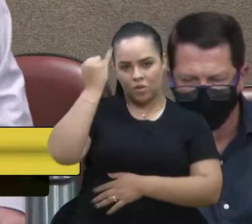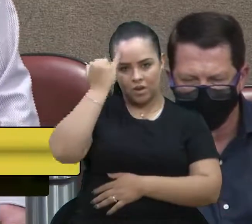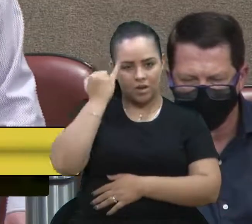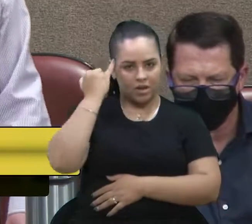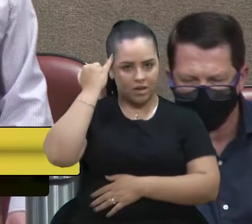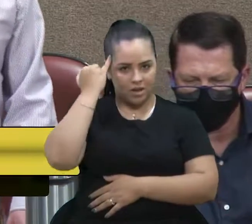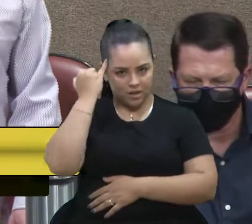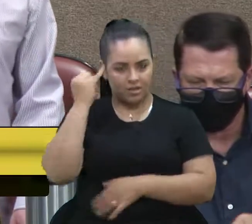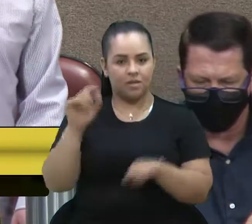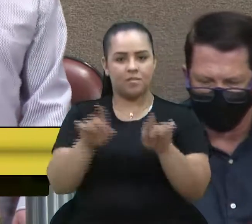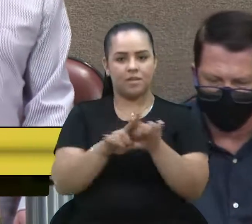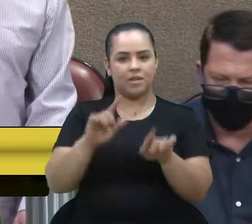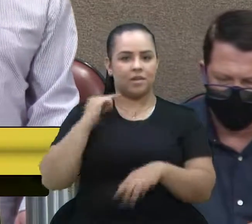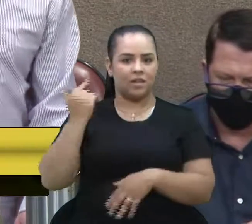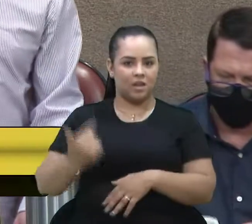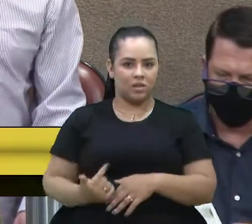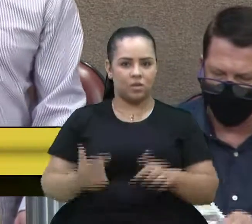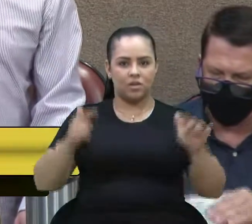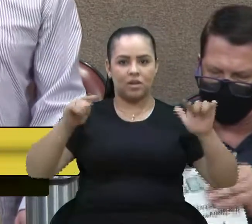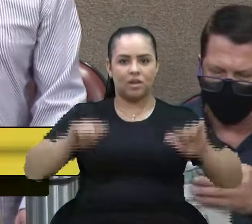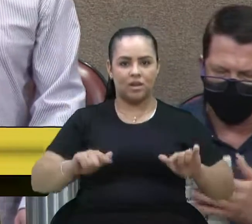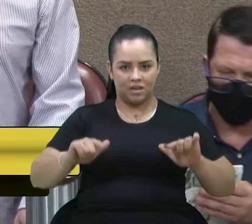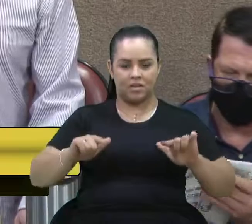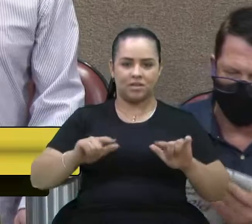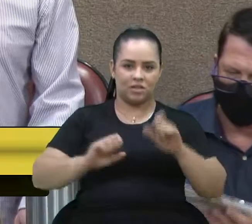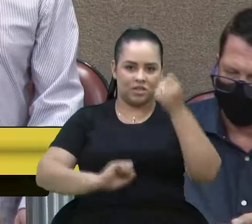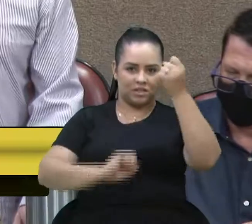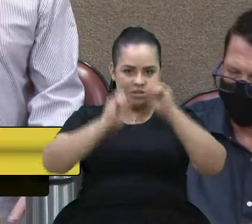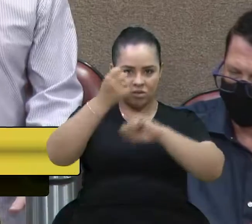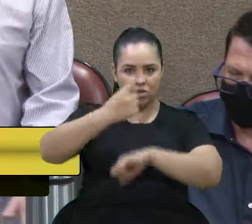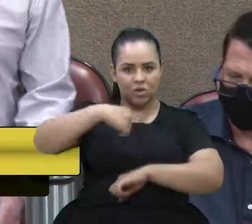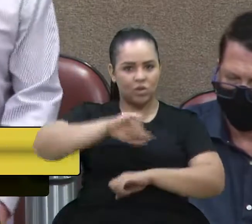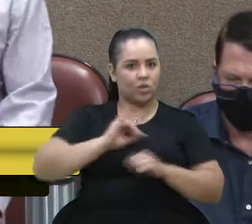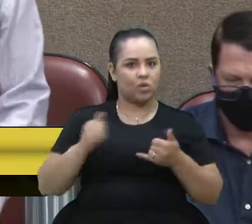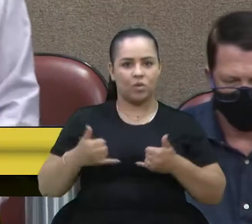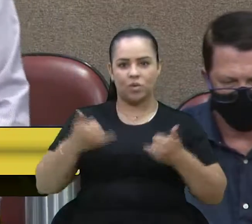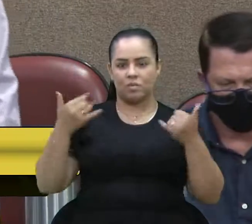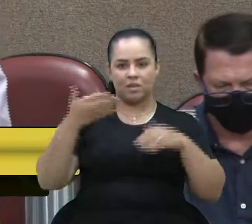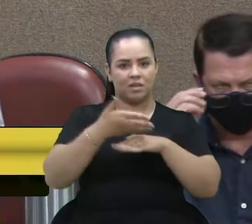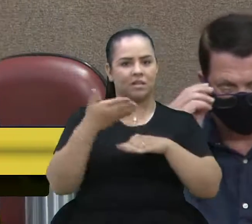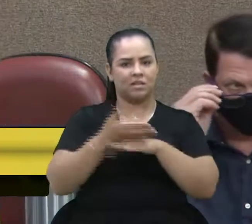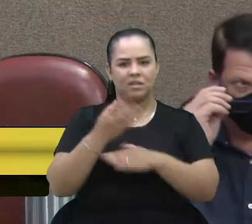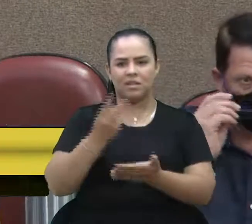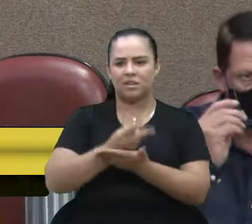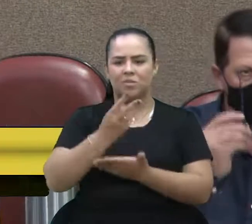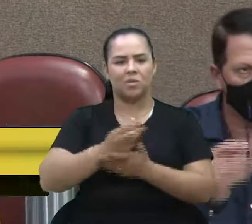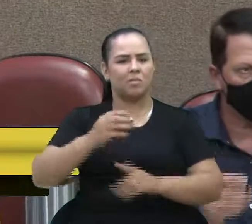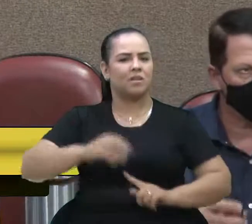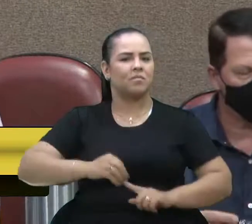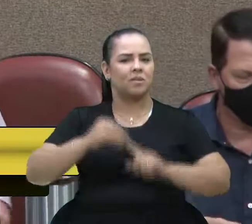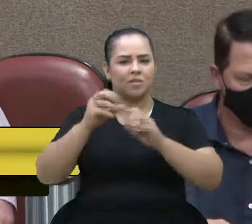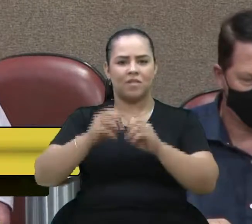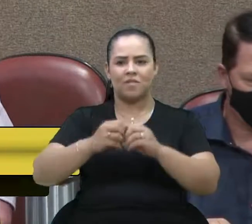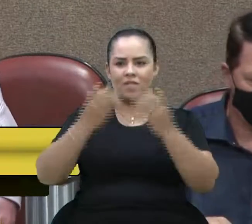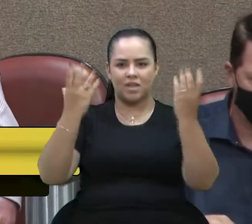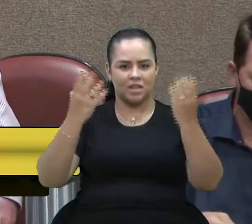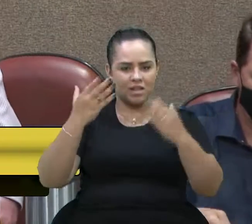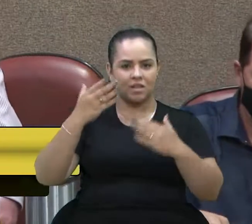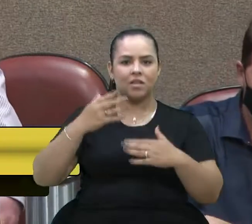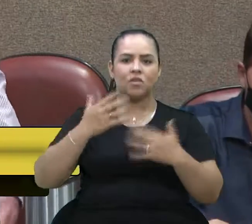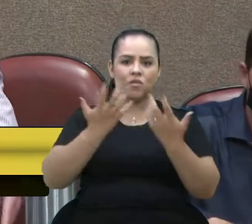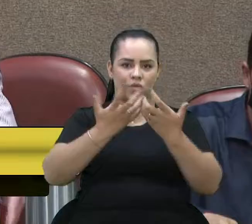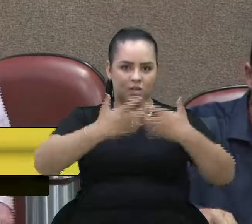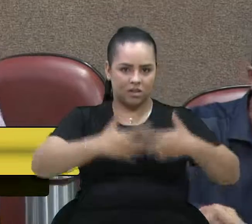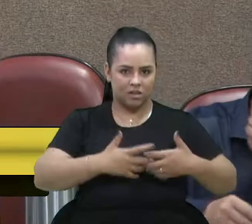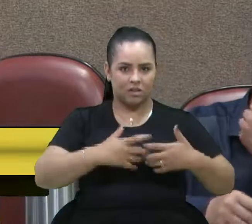Vila dos Distritos, que temos muito orgulho de ter participado e foi sempre o ponto alto da festa quando funcionou. Nós temos a